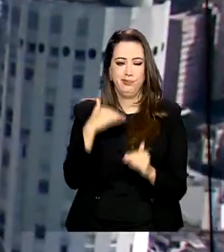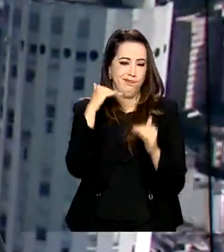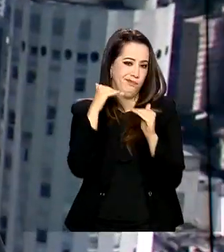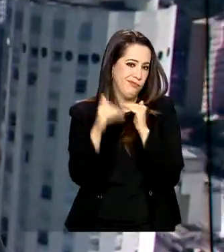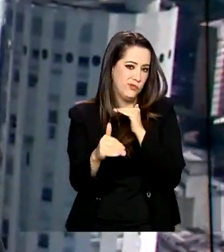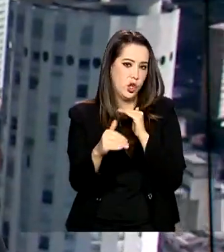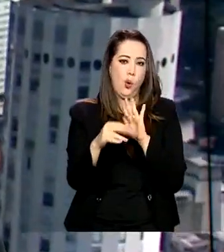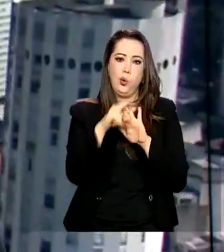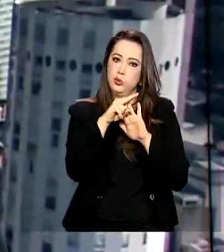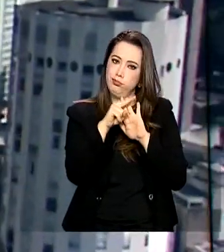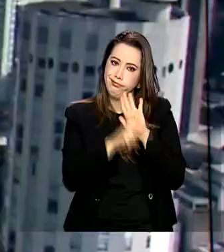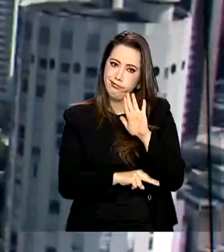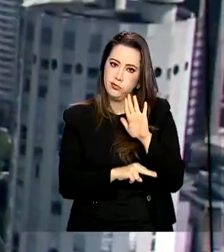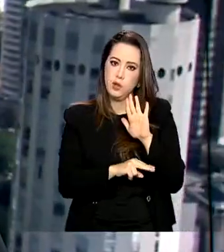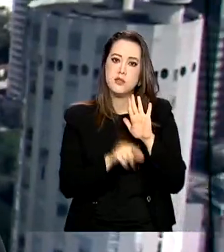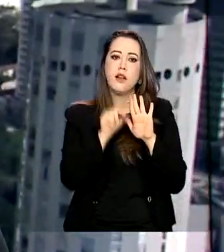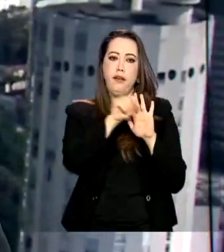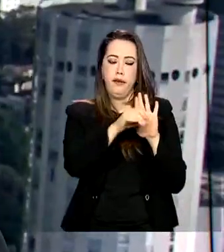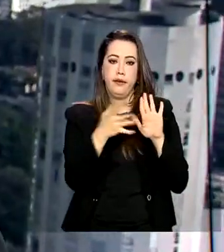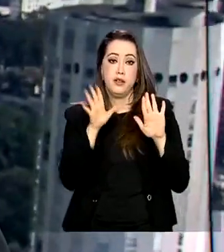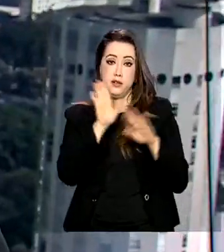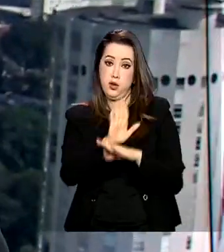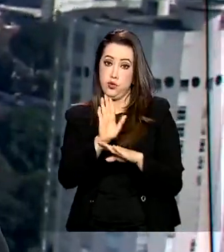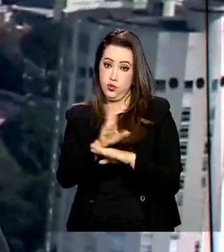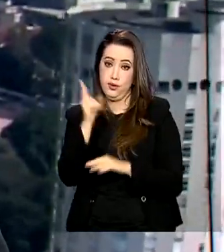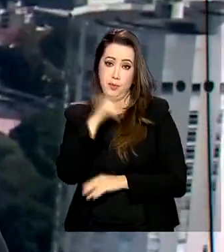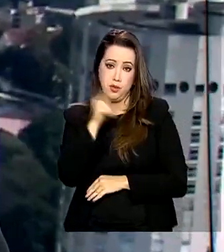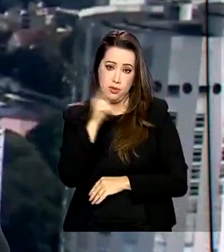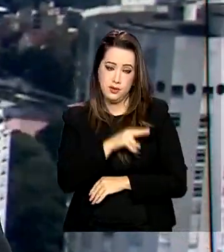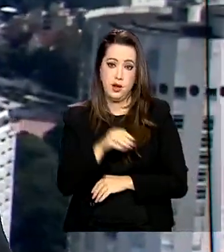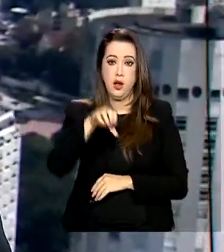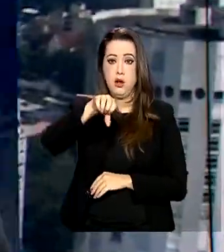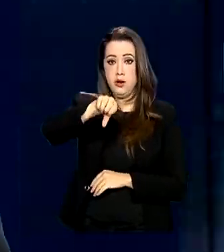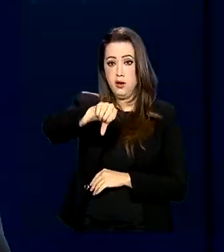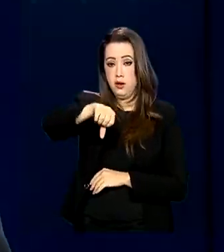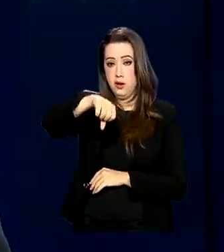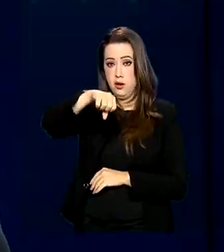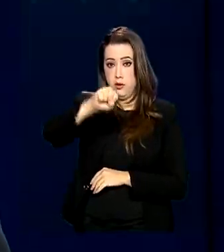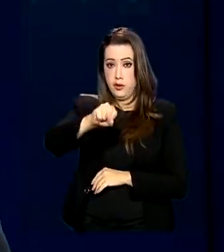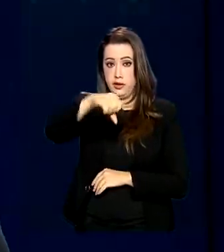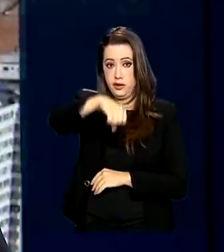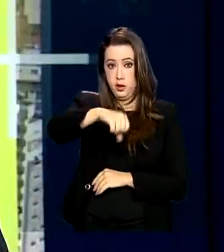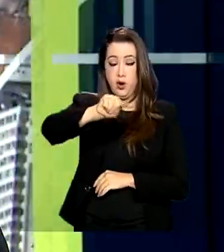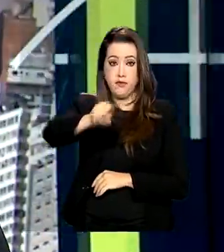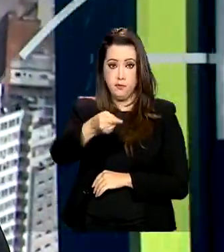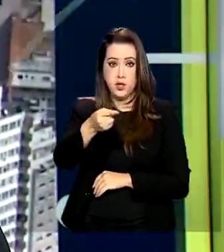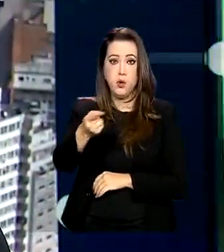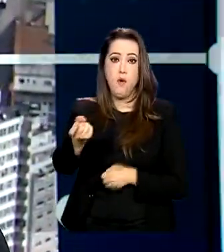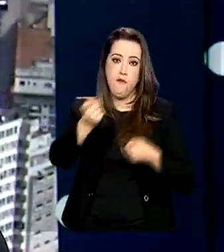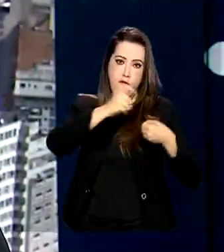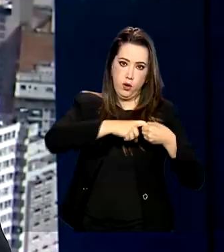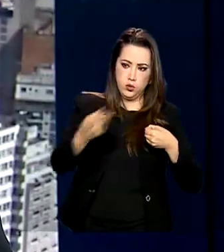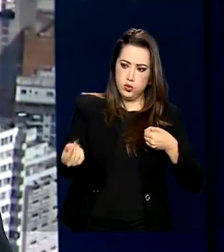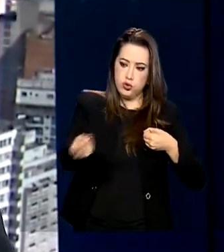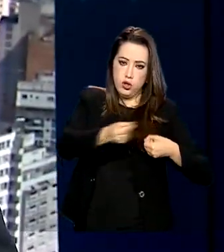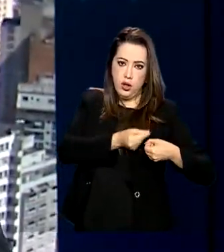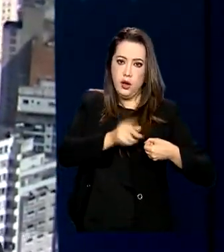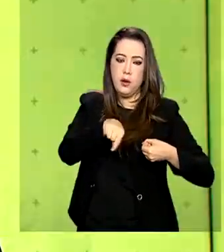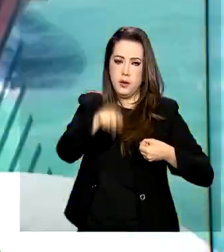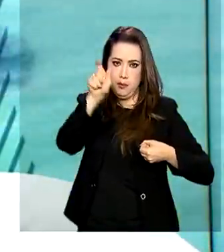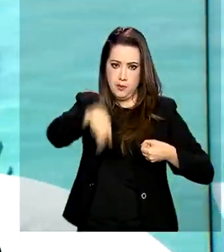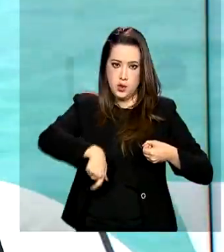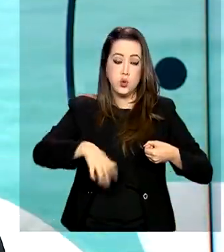critérios para receber o auxílio emergencial. 89 mil devoluções foram feitas por civis e outras 26 mil por